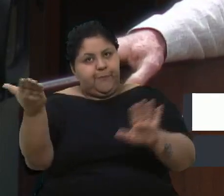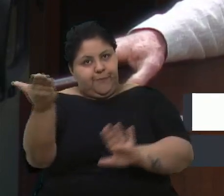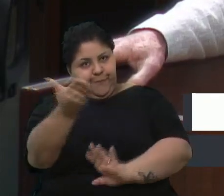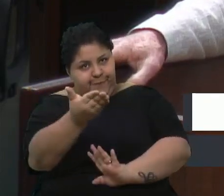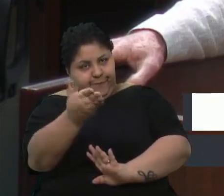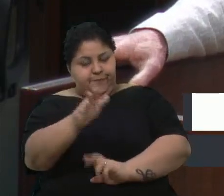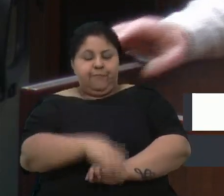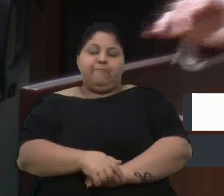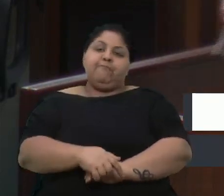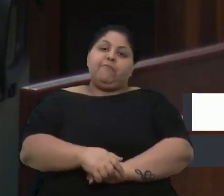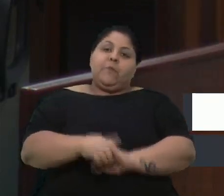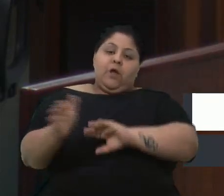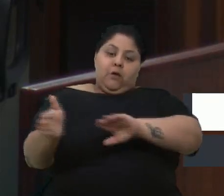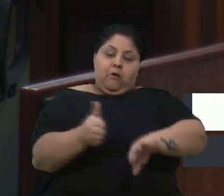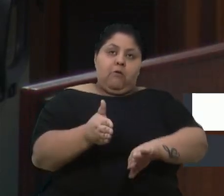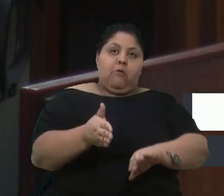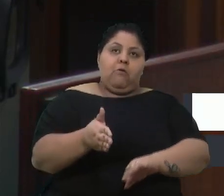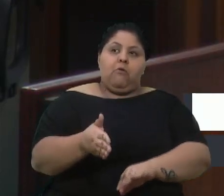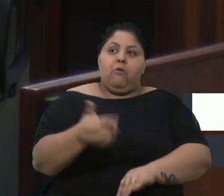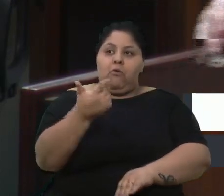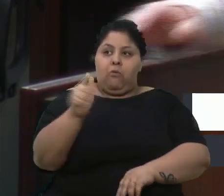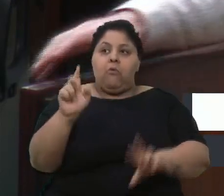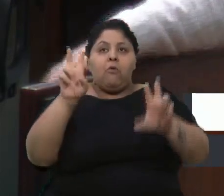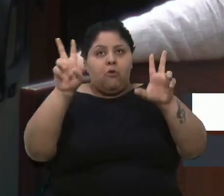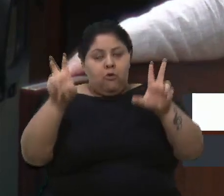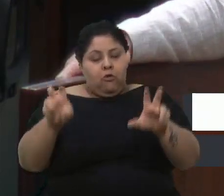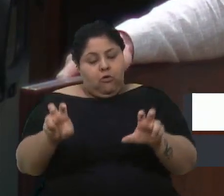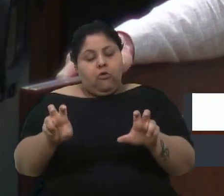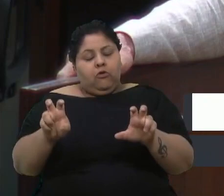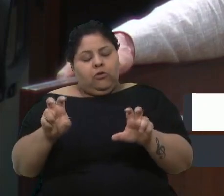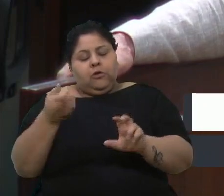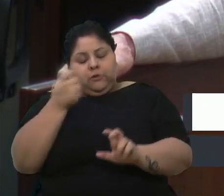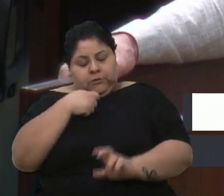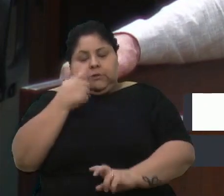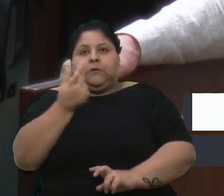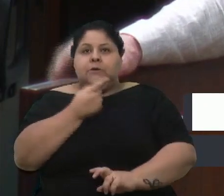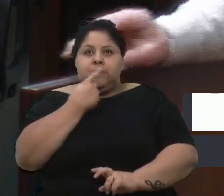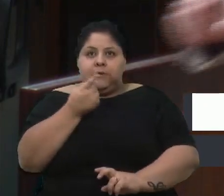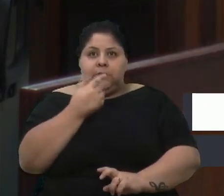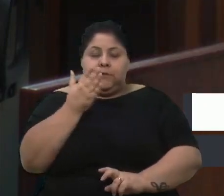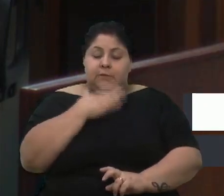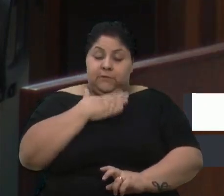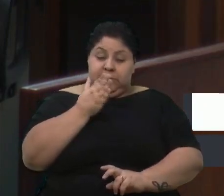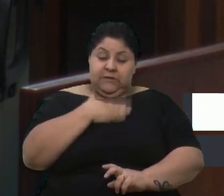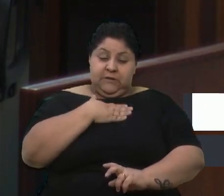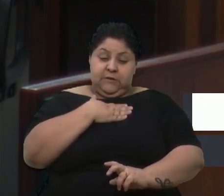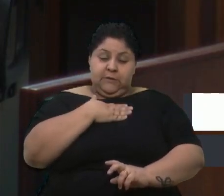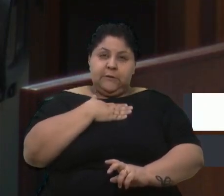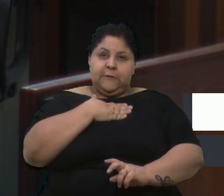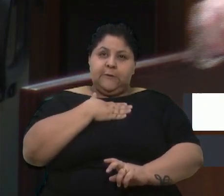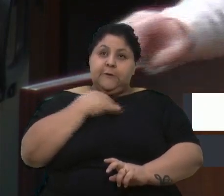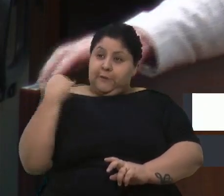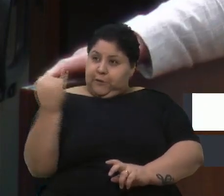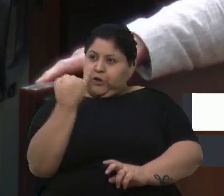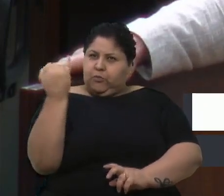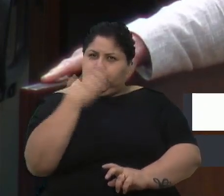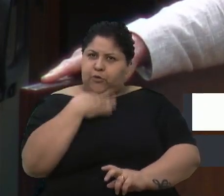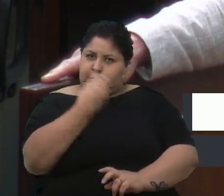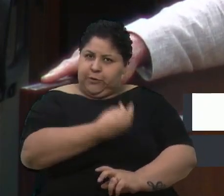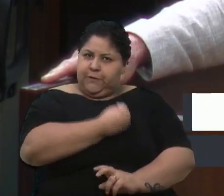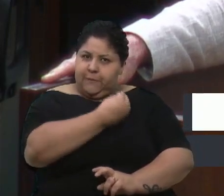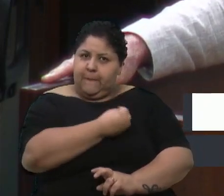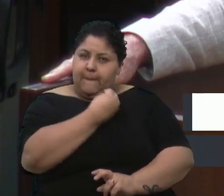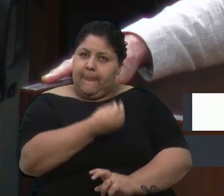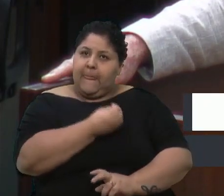Um outro assunto que eu não posso deixar de comentar, que para mim foi um divisor de águas, foi